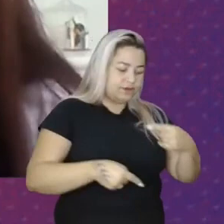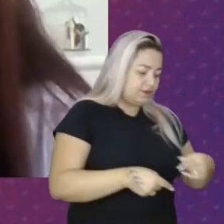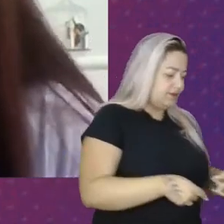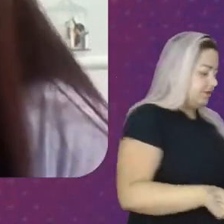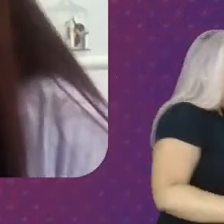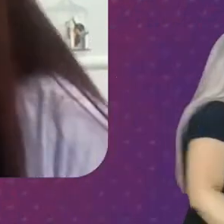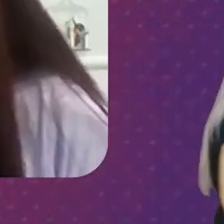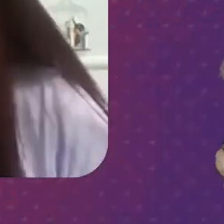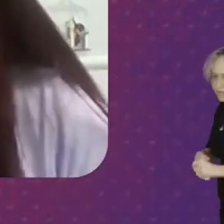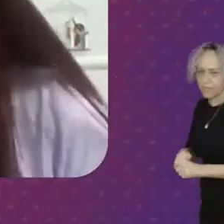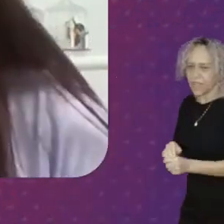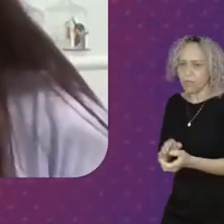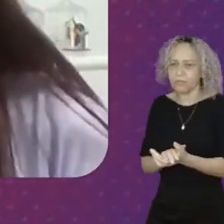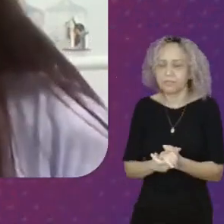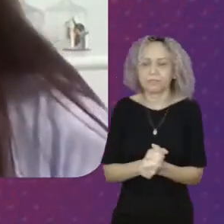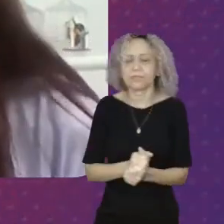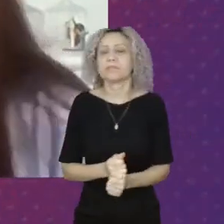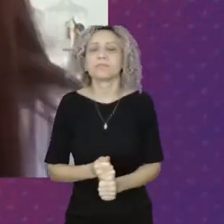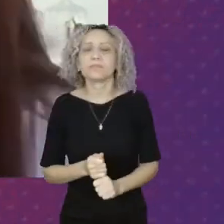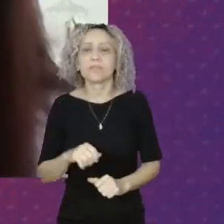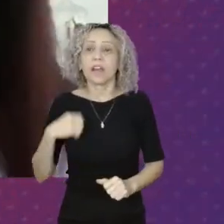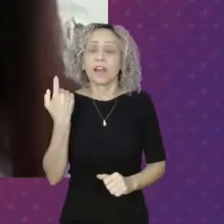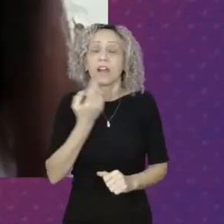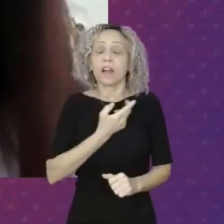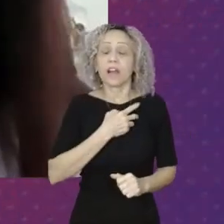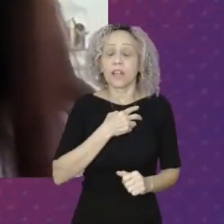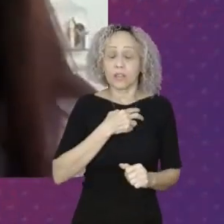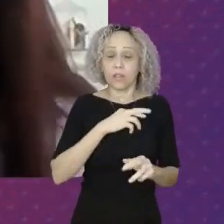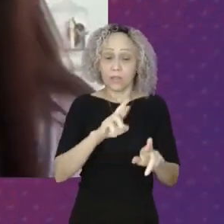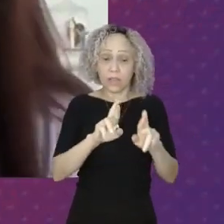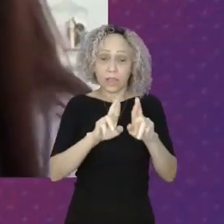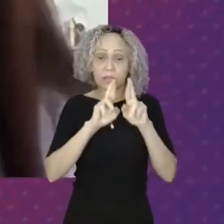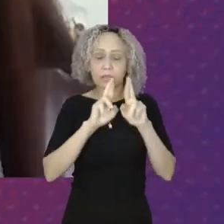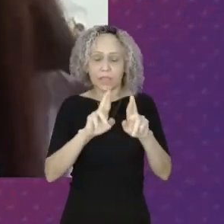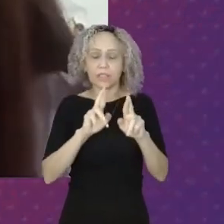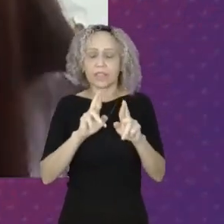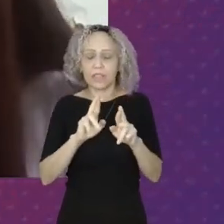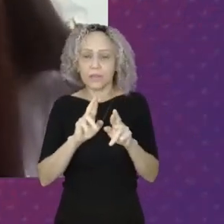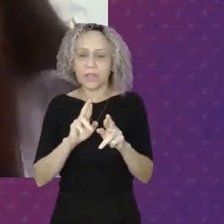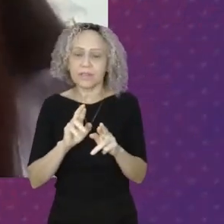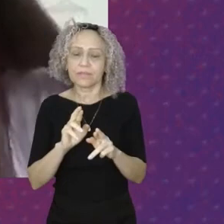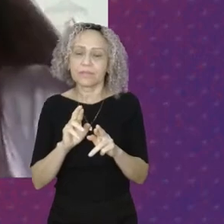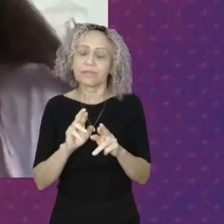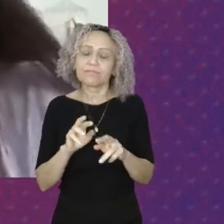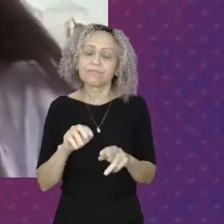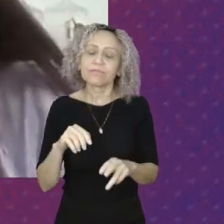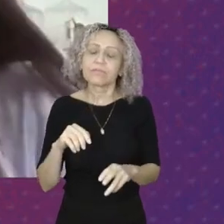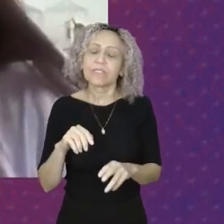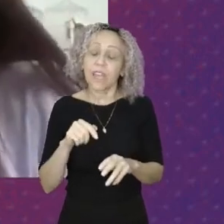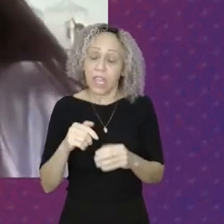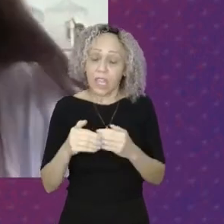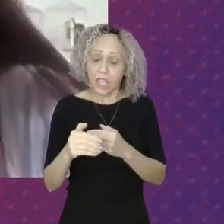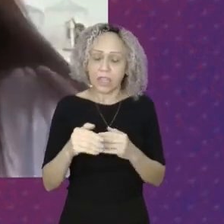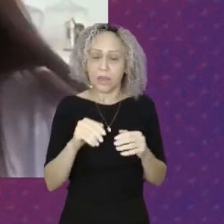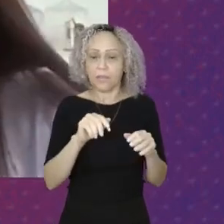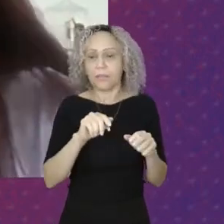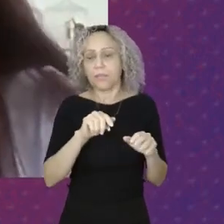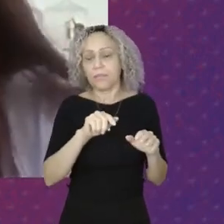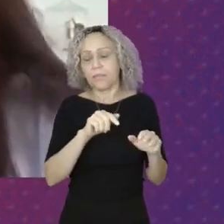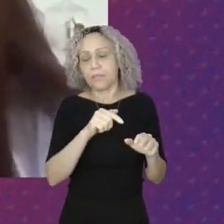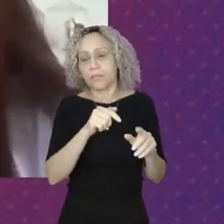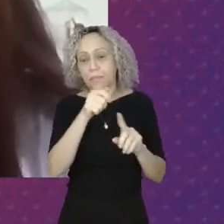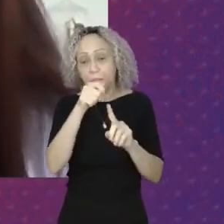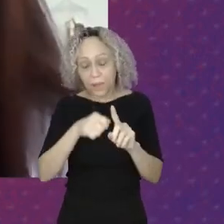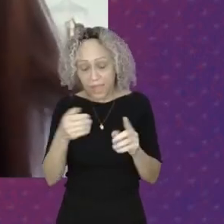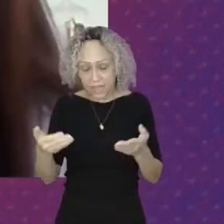programas A nossa expectativa É que no final Desse mês O nosso presidente Possa já nos trazer As respostas